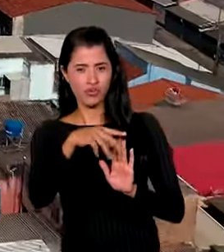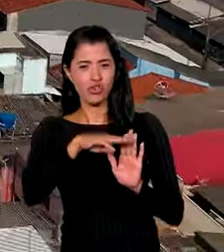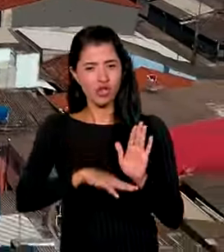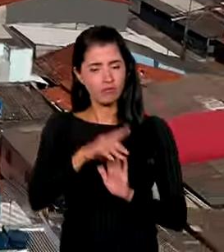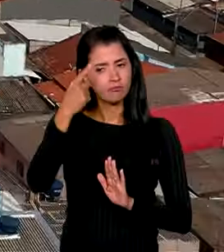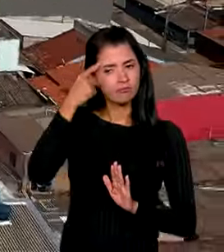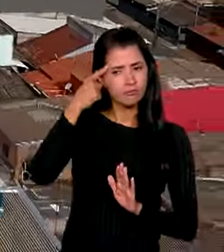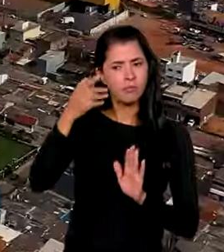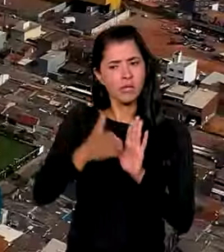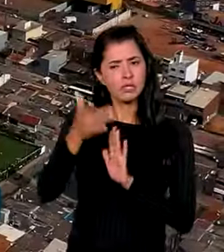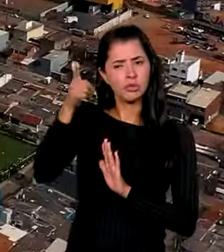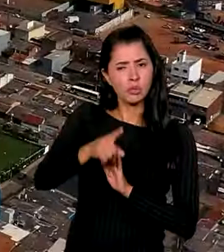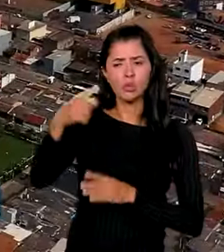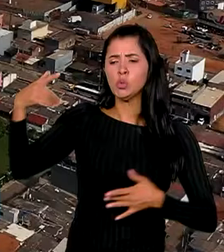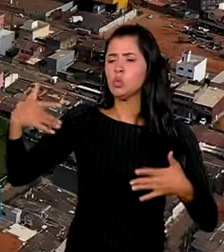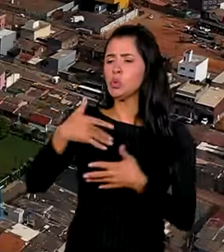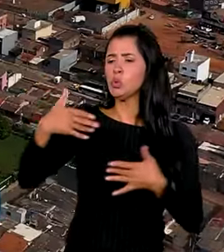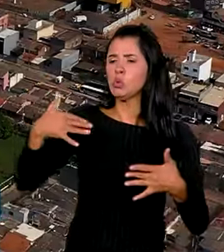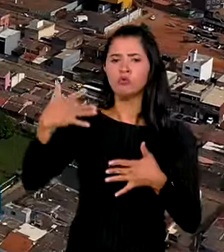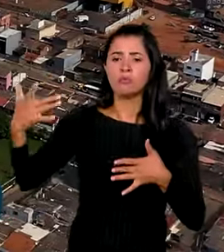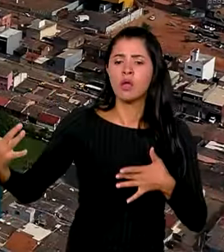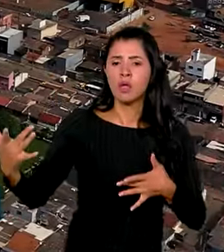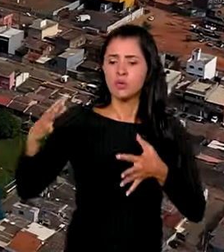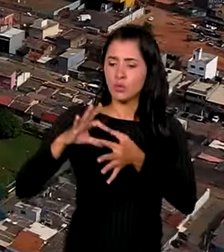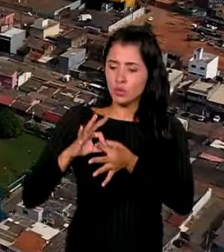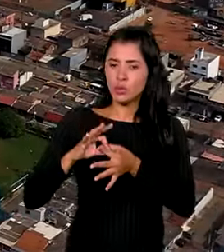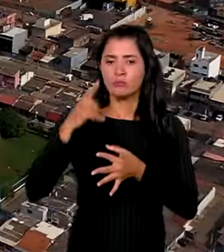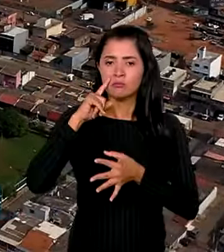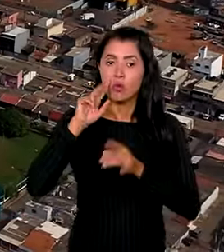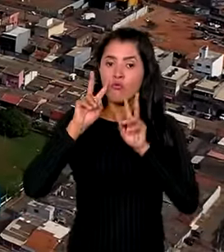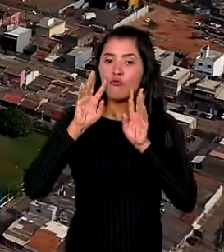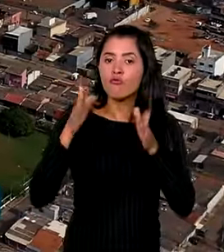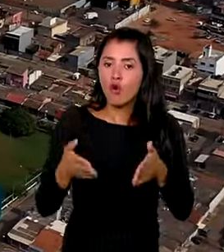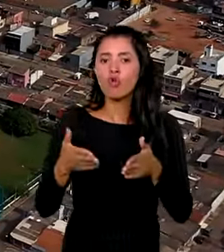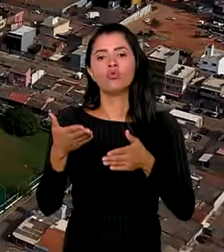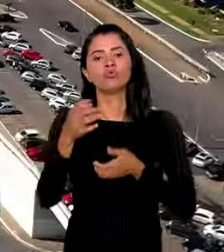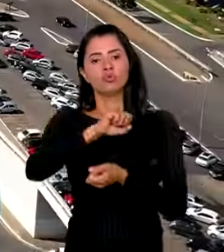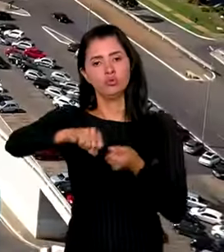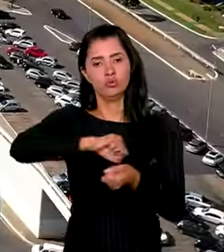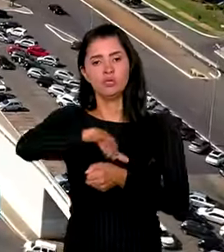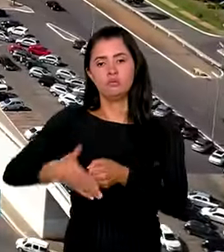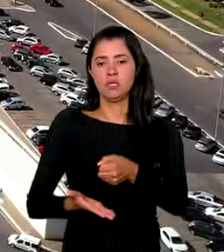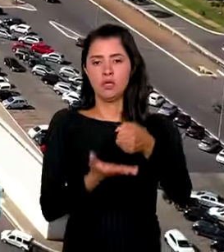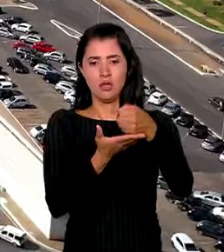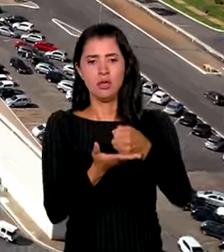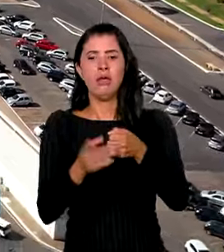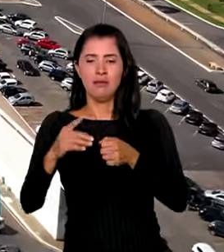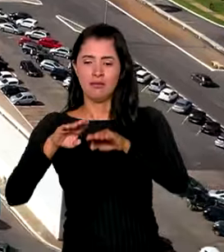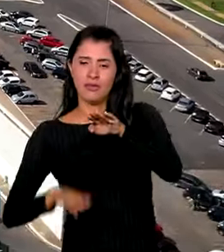repensar as cidades de modo integrado, visando a sustentabilidade e, assim, reduzir as